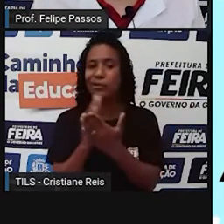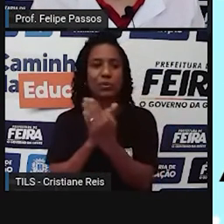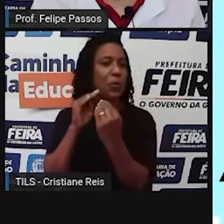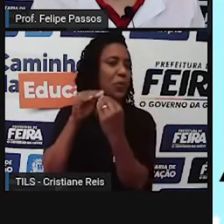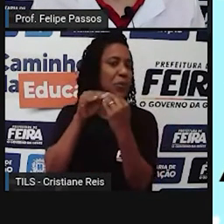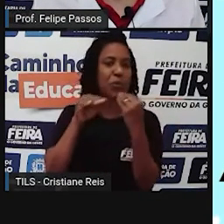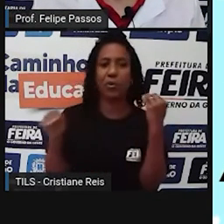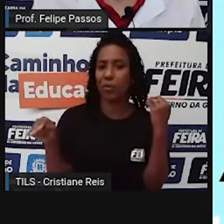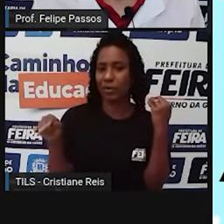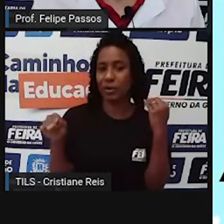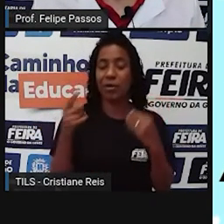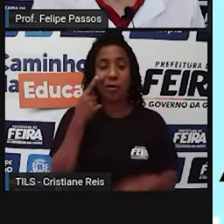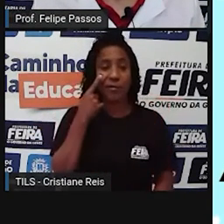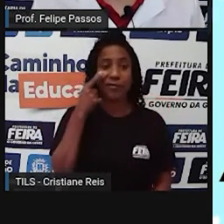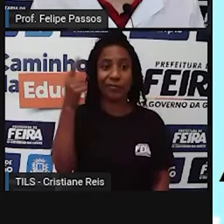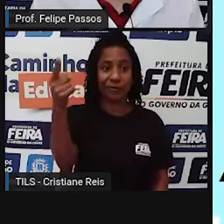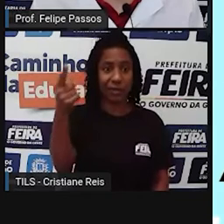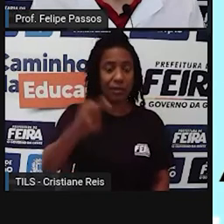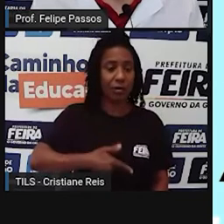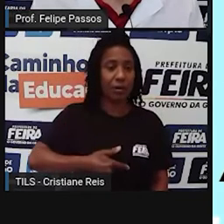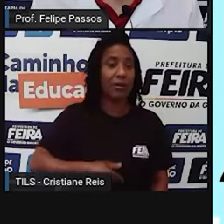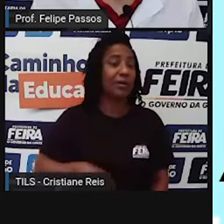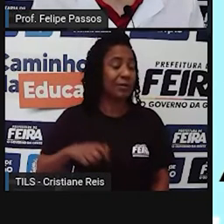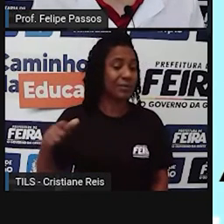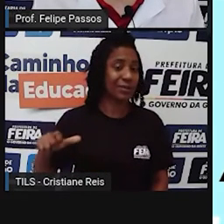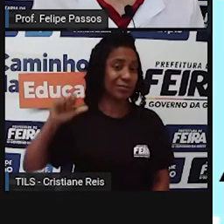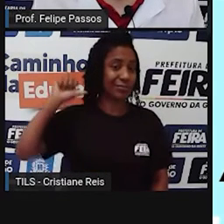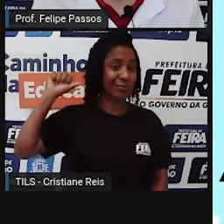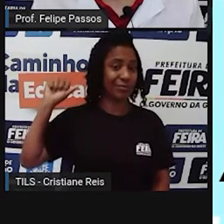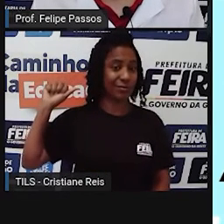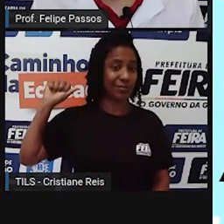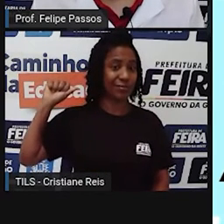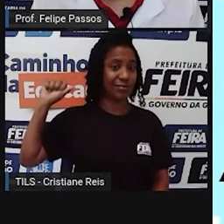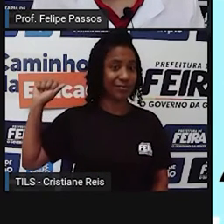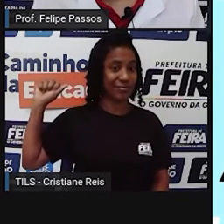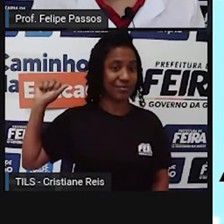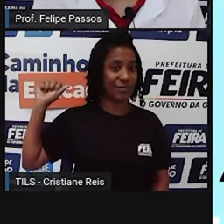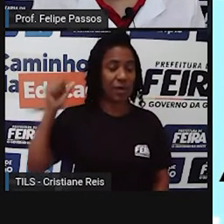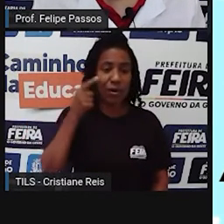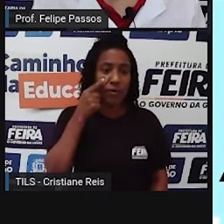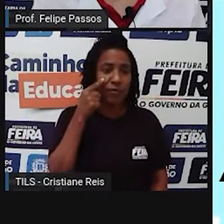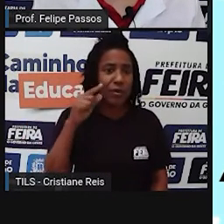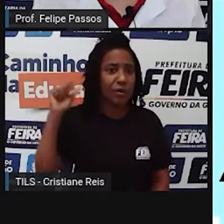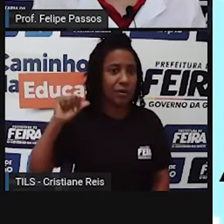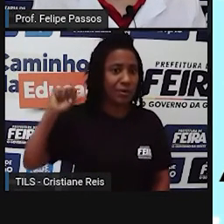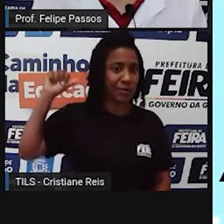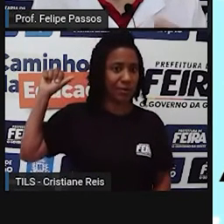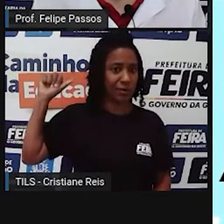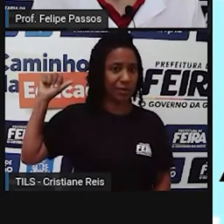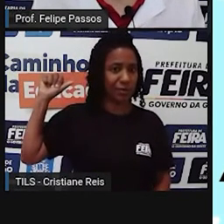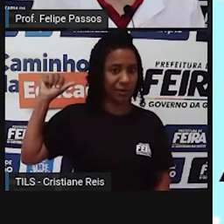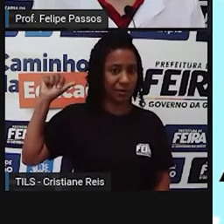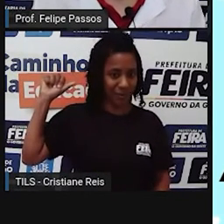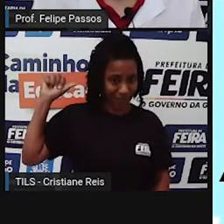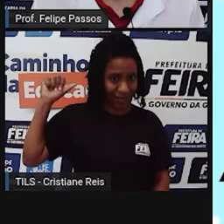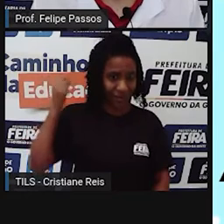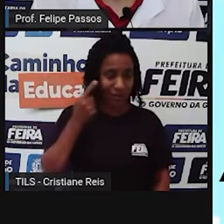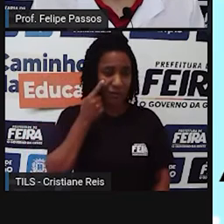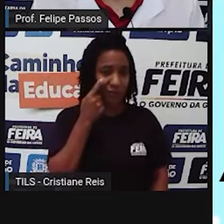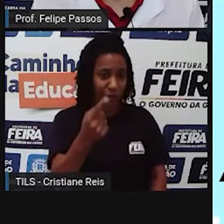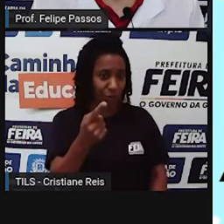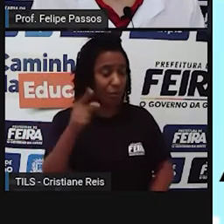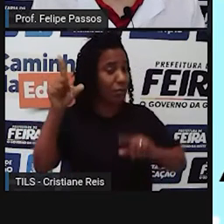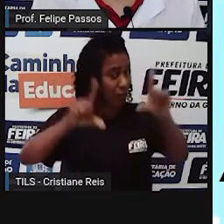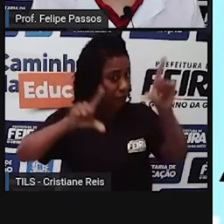vendo acontecer agora no Afeganistão. Vocês estão assim, jornal, pessoal? A gente precisa assistir jornal, para poder saber o que está acontecendo